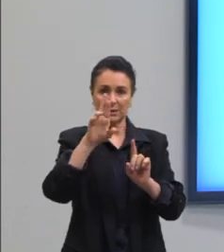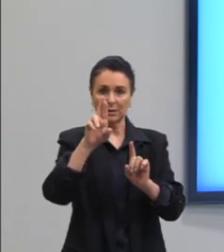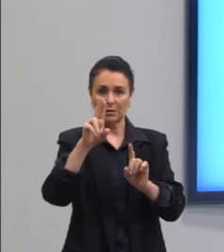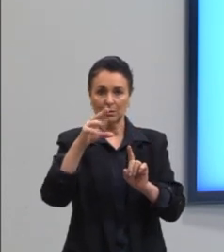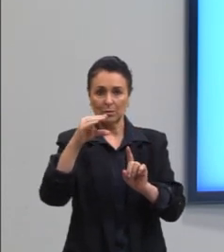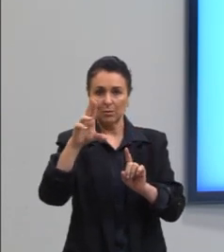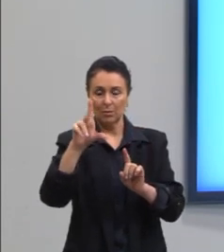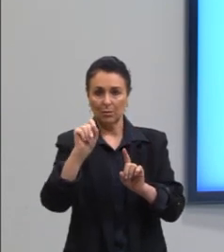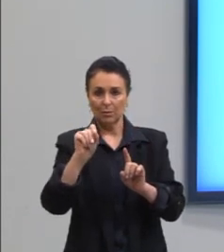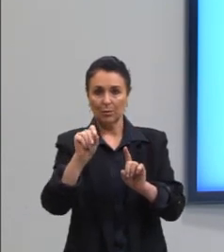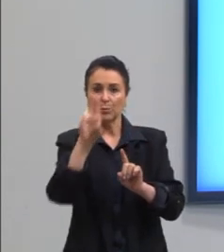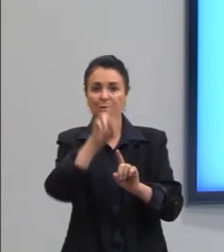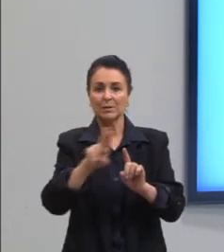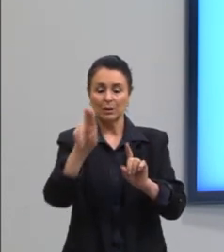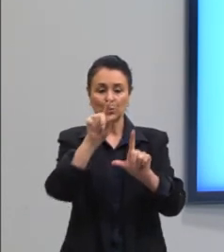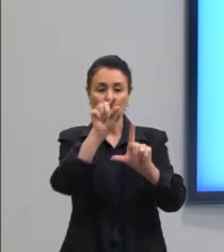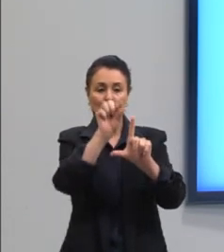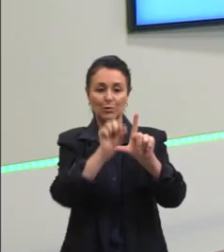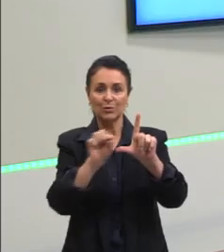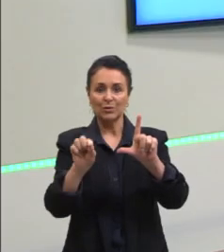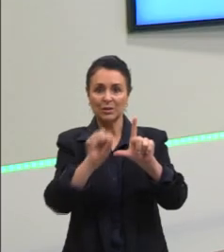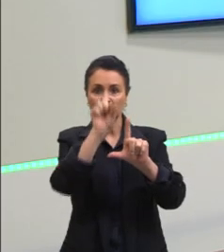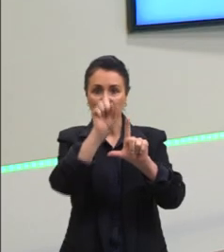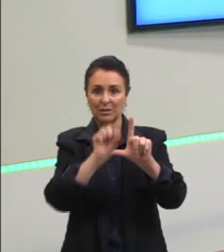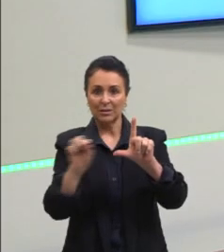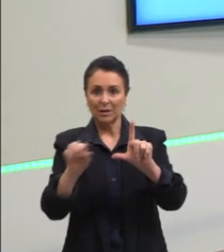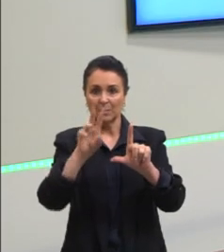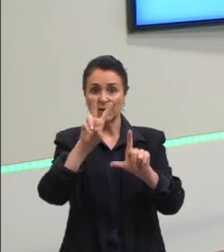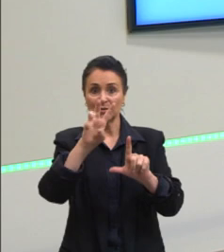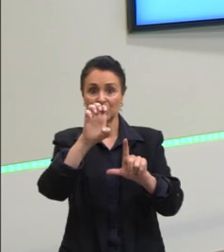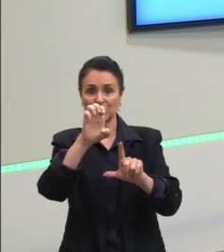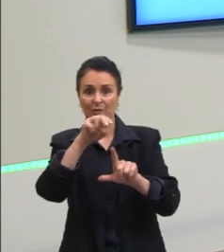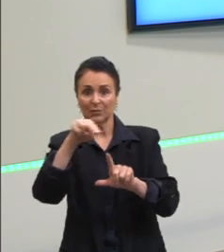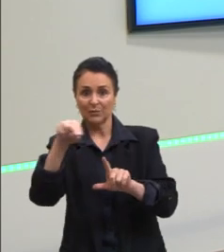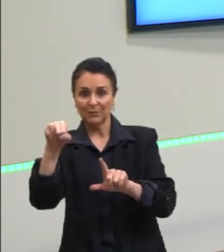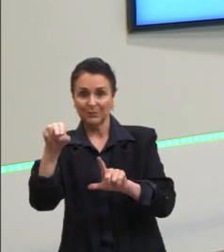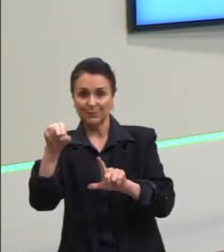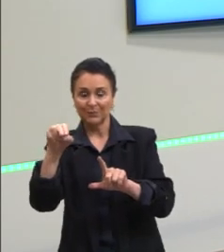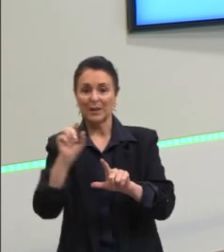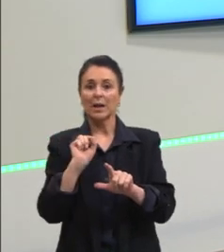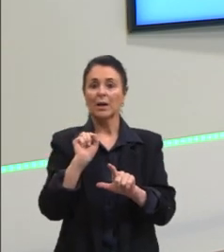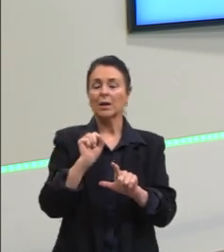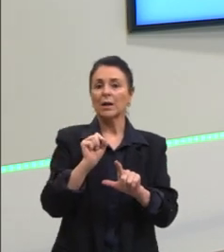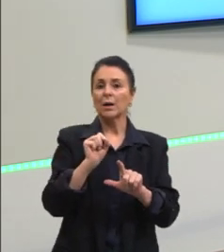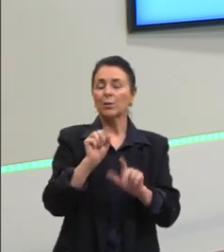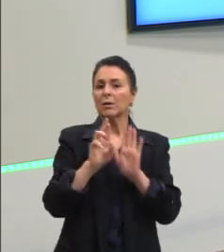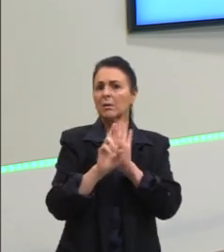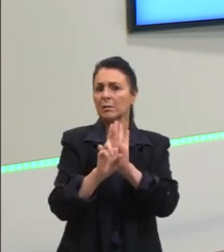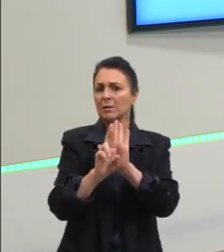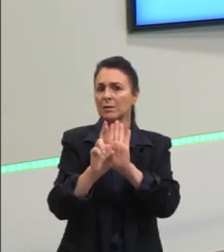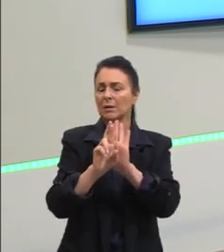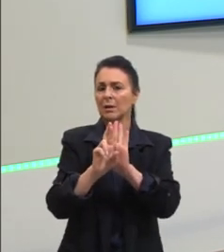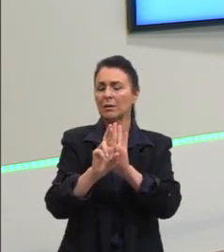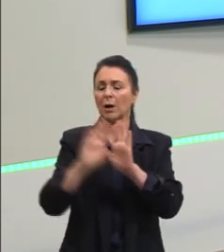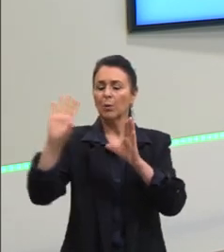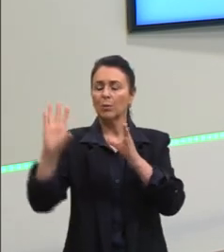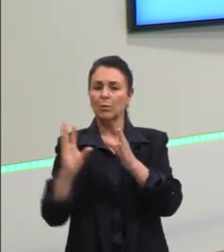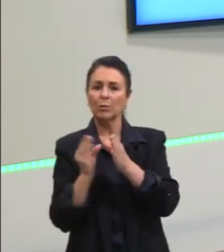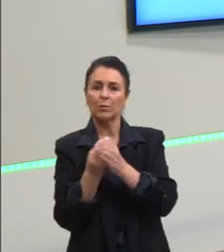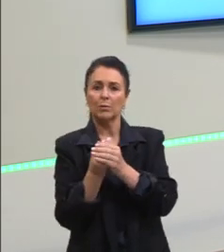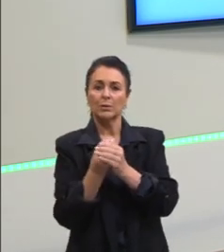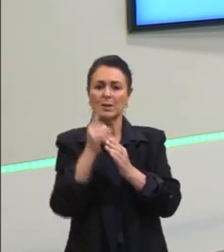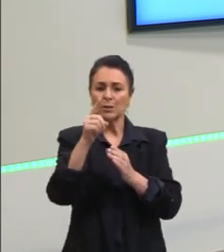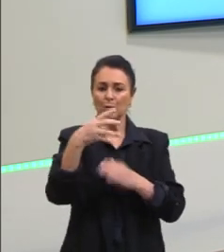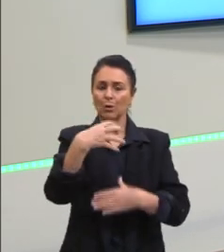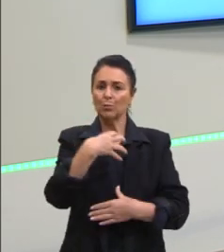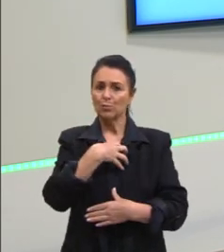diagrama de V. O diagrama de V, então, são círculos que a gente utiliza para definir, então, para representar um conjunto. E isso é uma